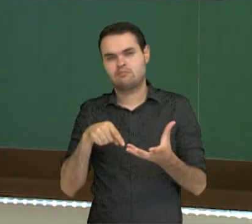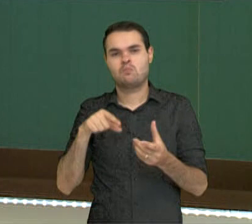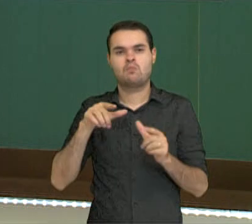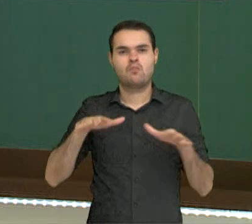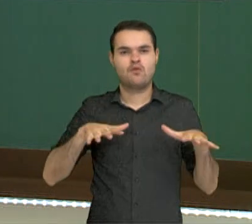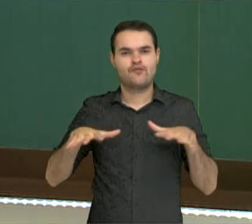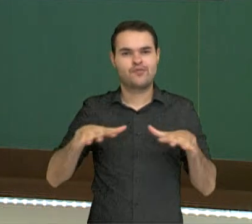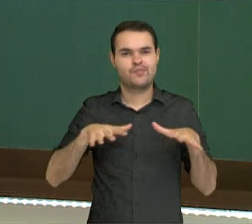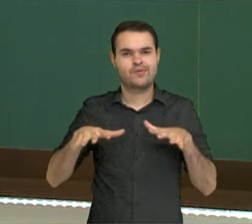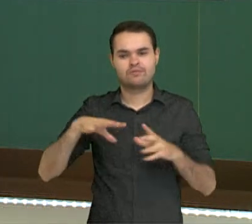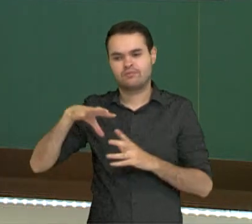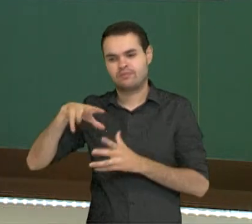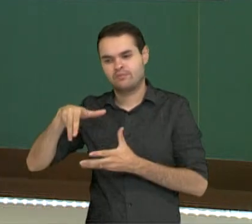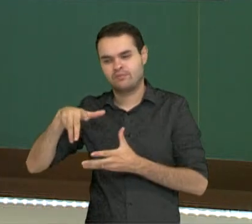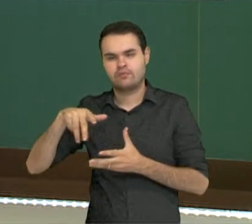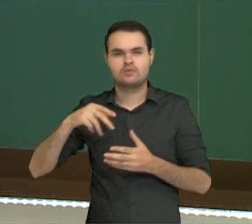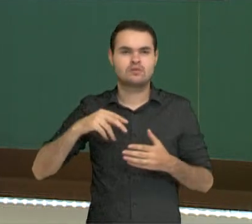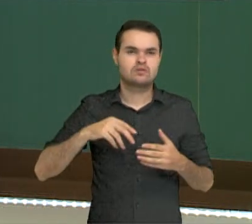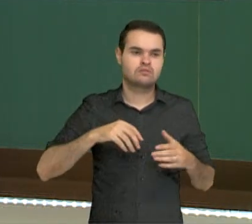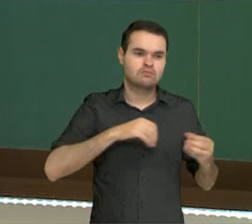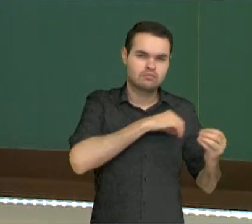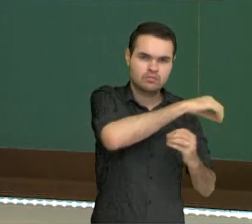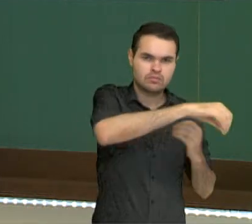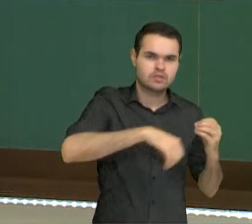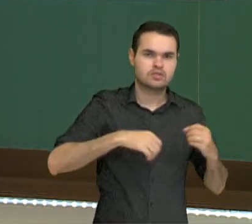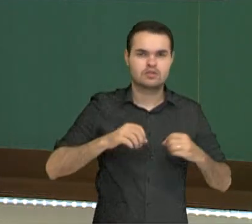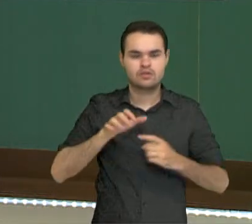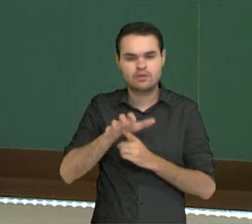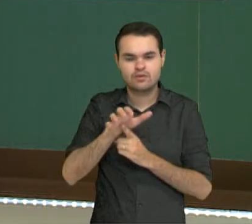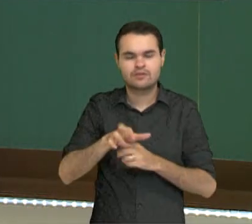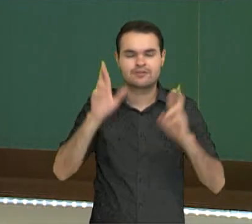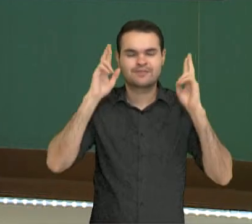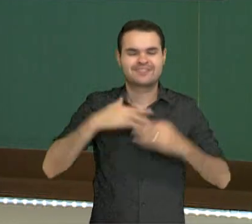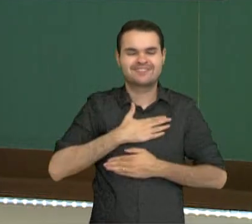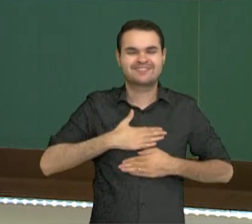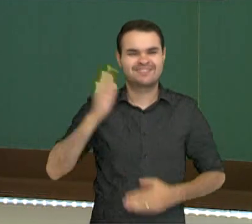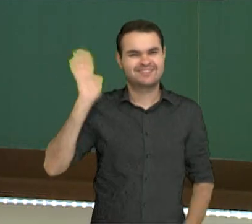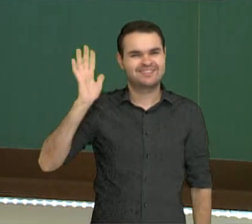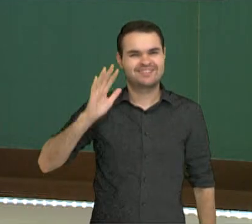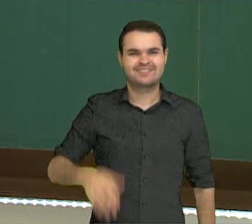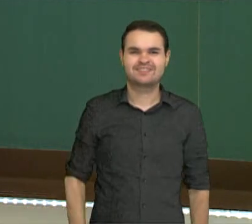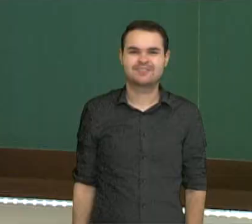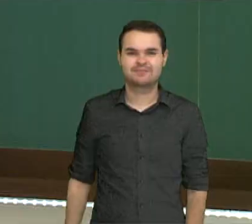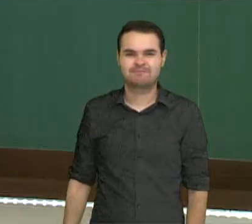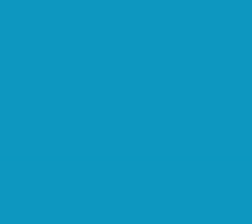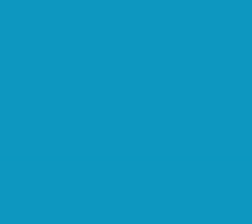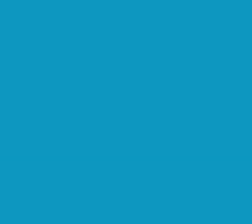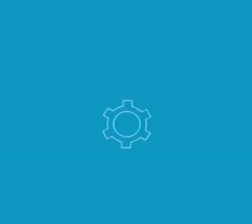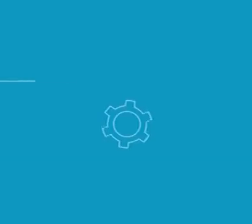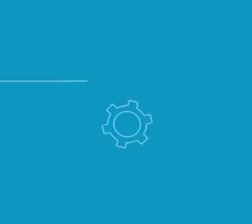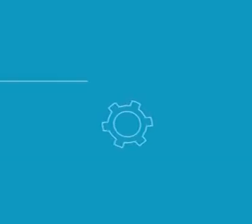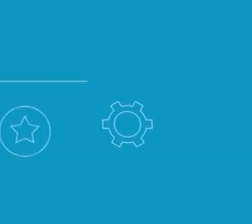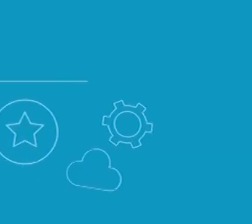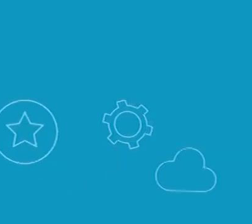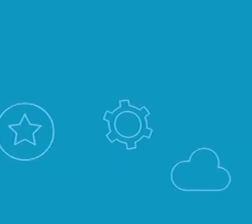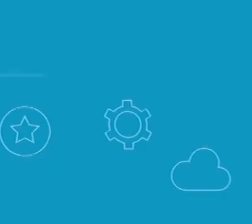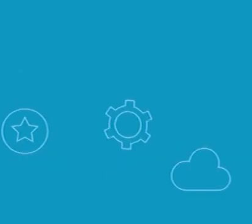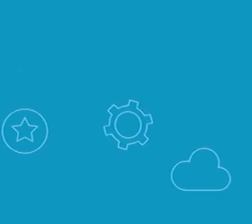movimentos e as consequências. Espero que vocês tenham gostado. Até breve. Transcrição e Legendas por